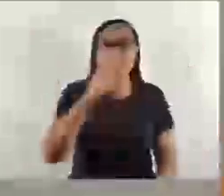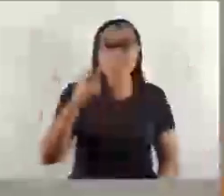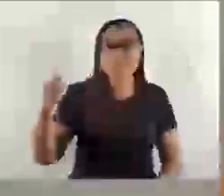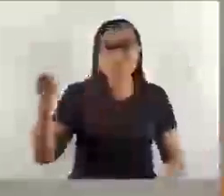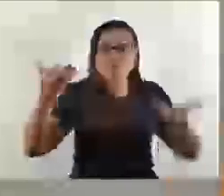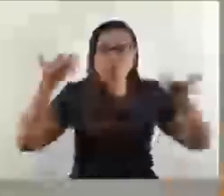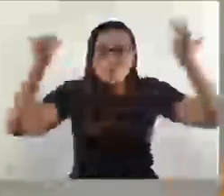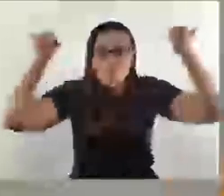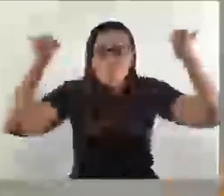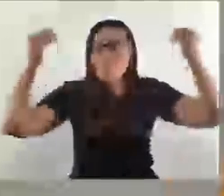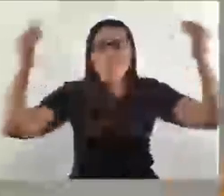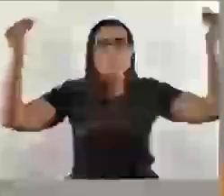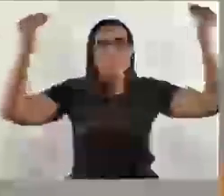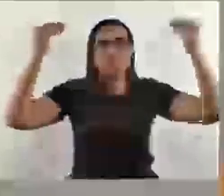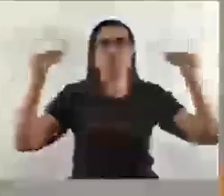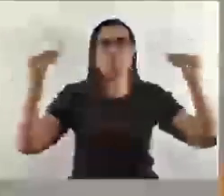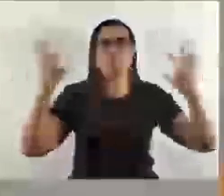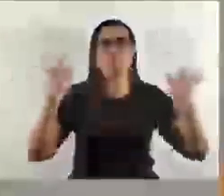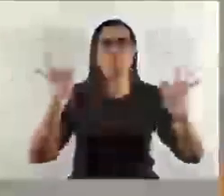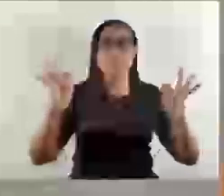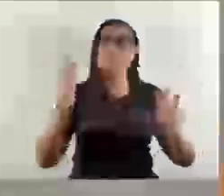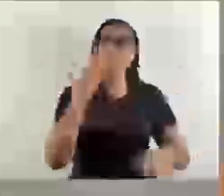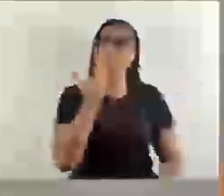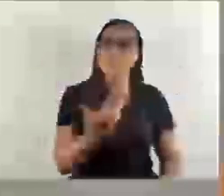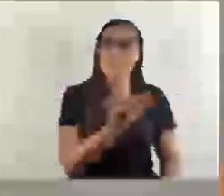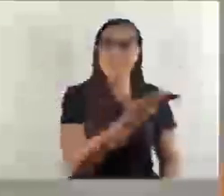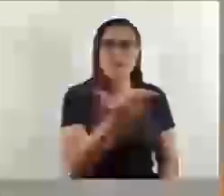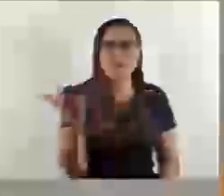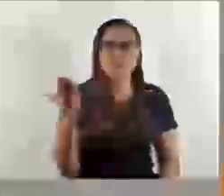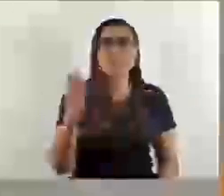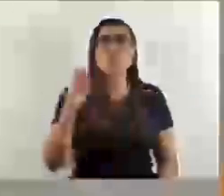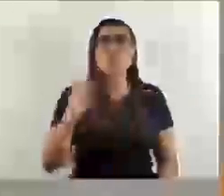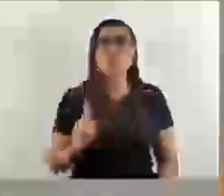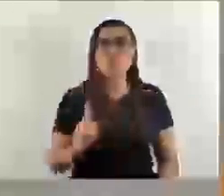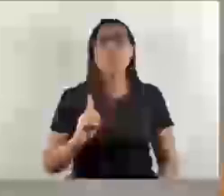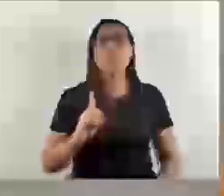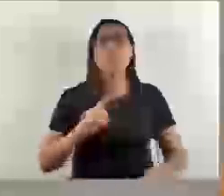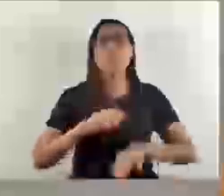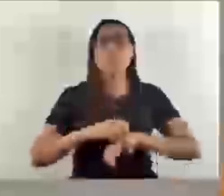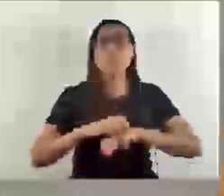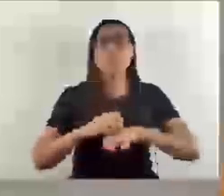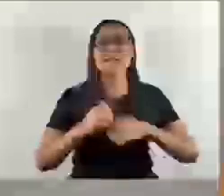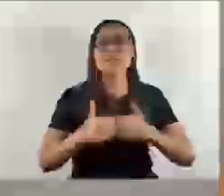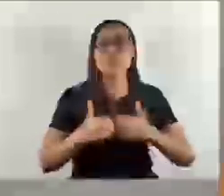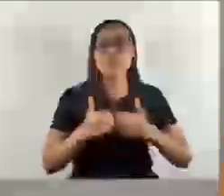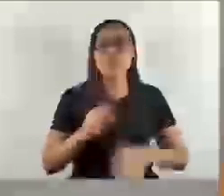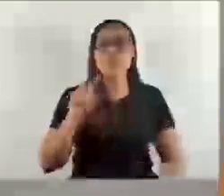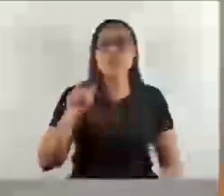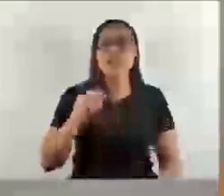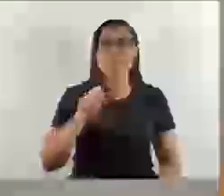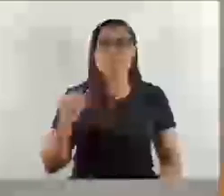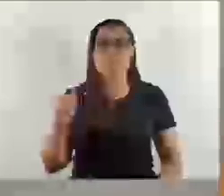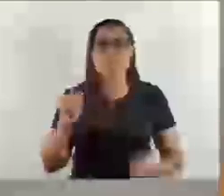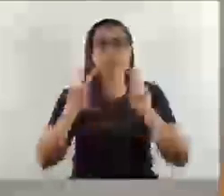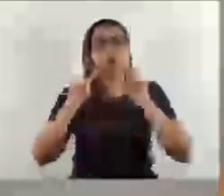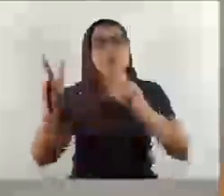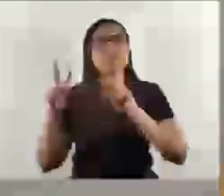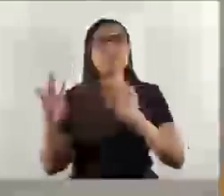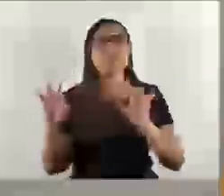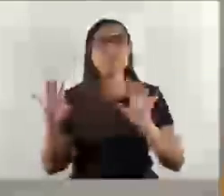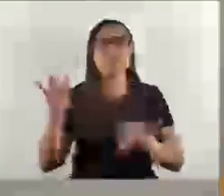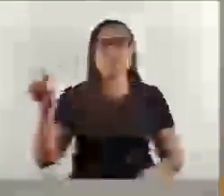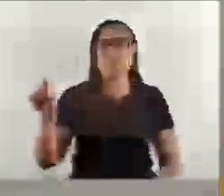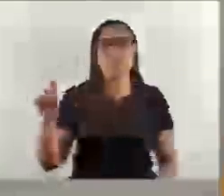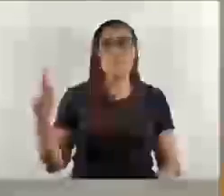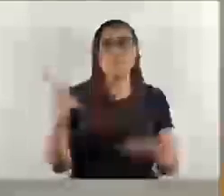ainda. Então peço aqui à nossa diretora de trânsito, a Vanessa, que dê uma atenção toda especial lá, porque o que não pode acontecer é